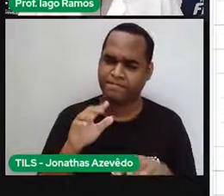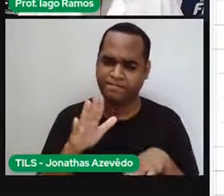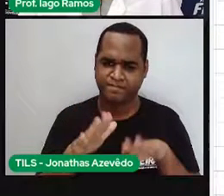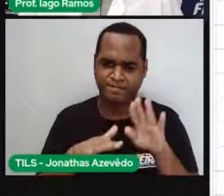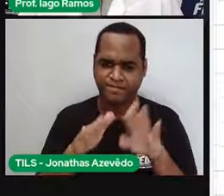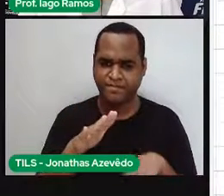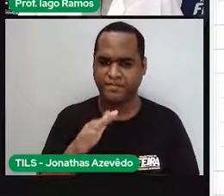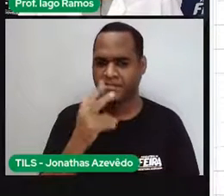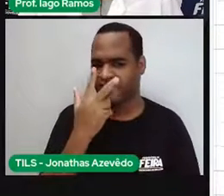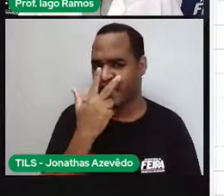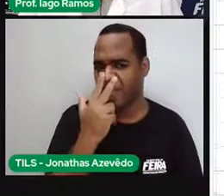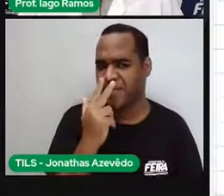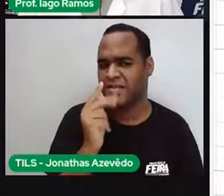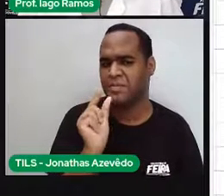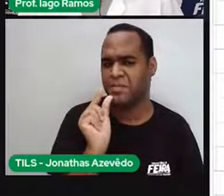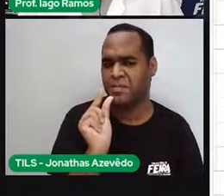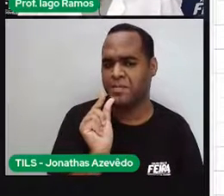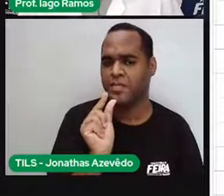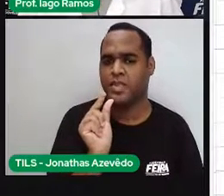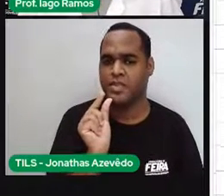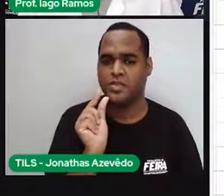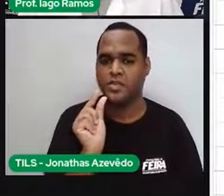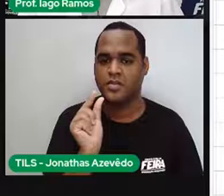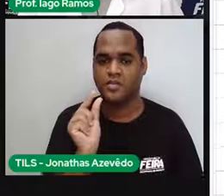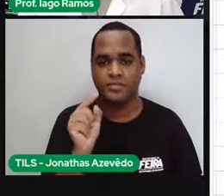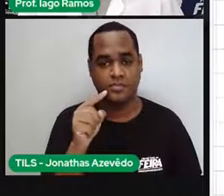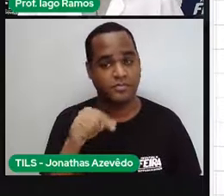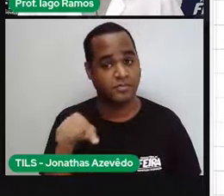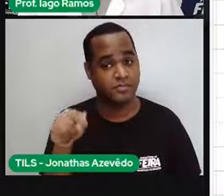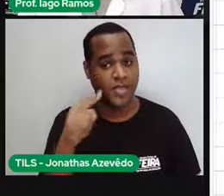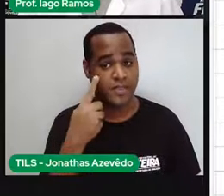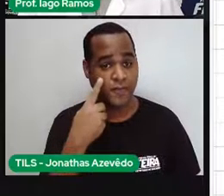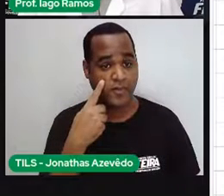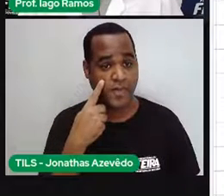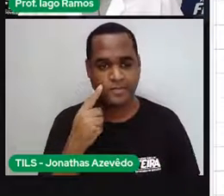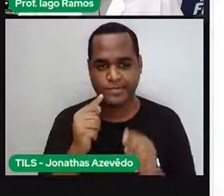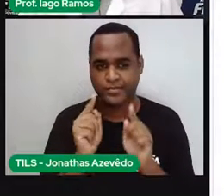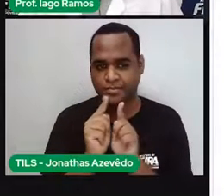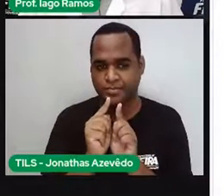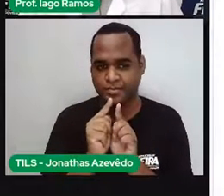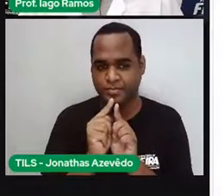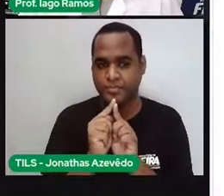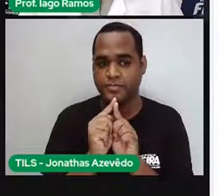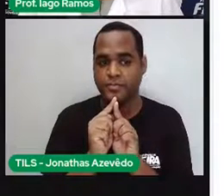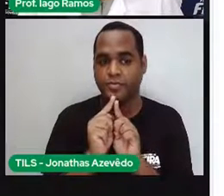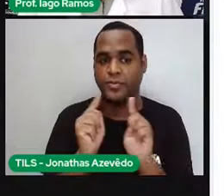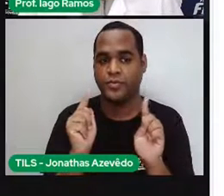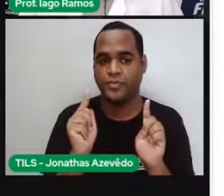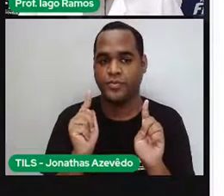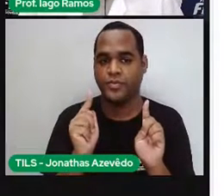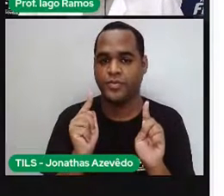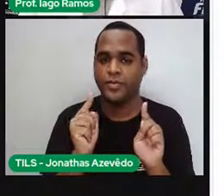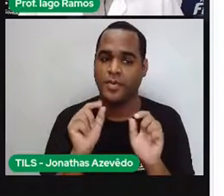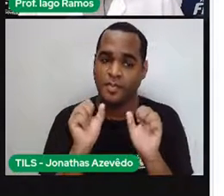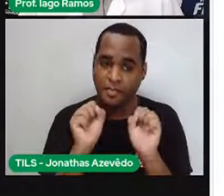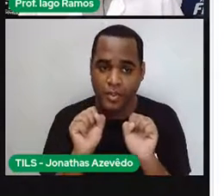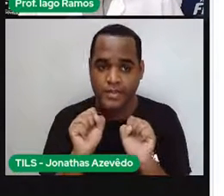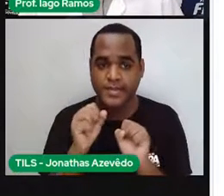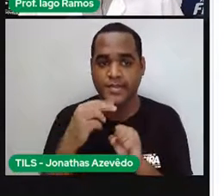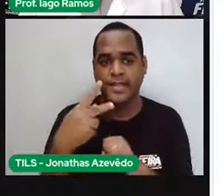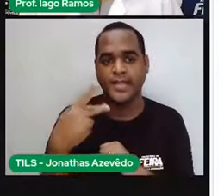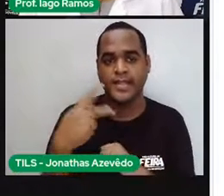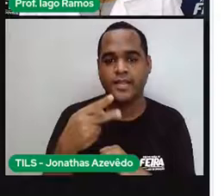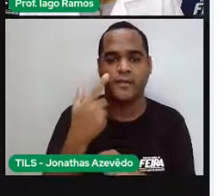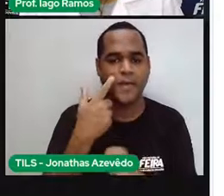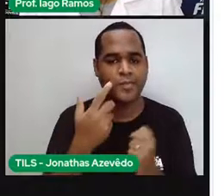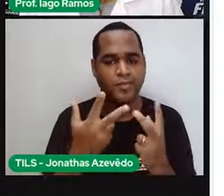pequenininho, mas é possível ver que o valor que deu